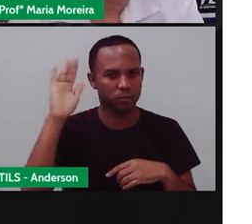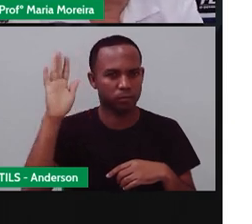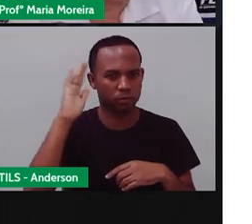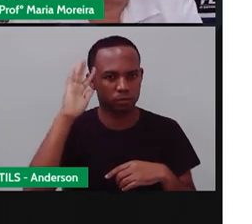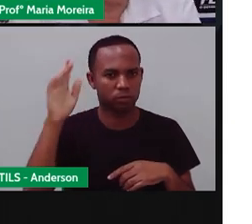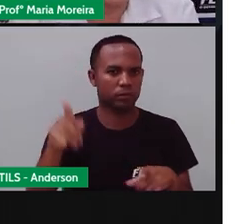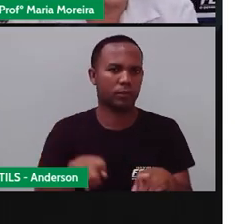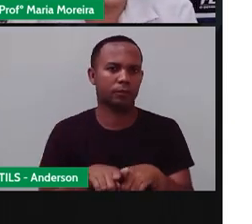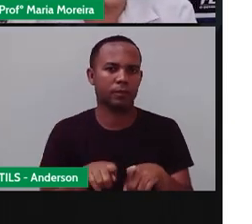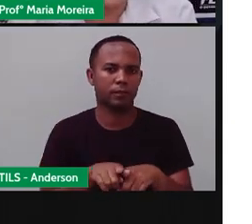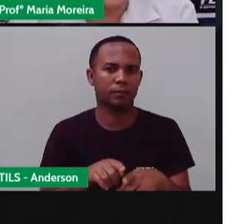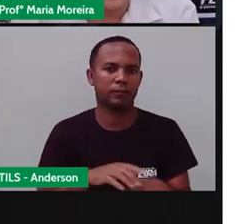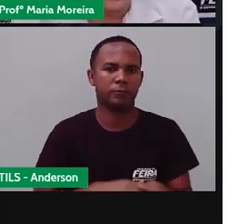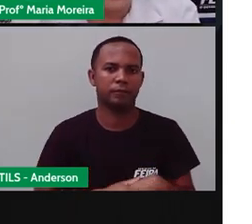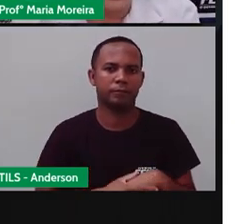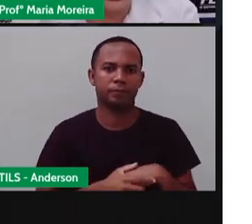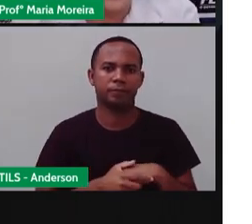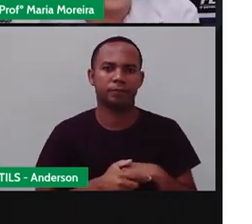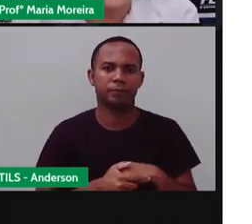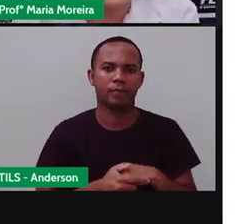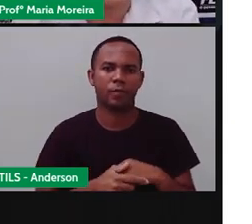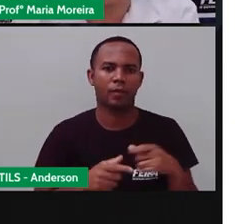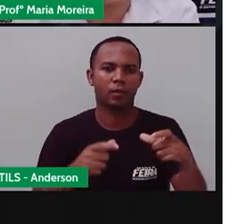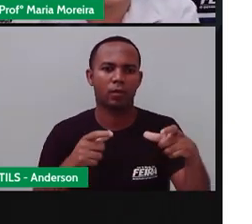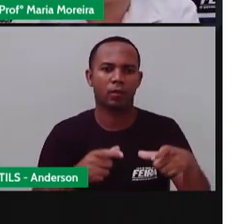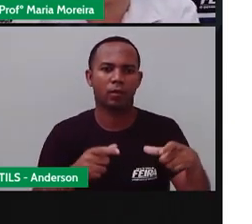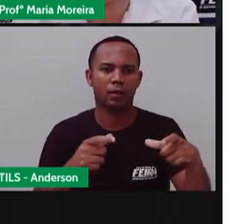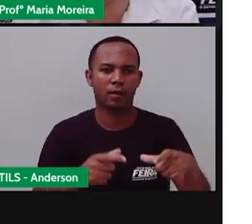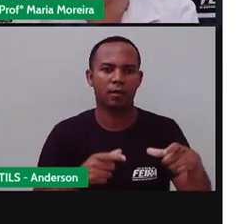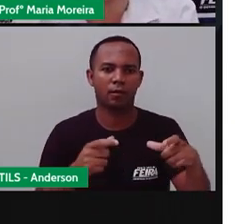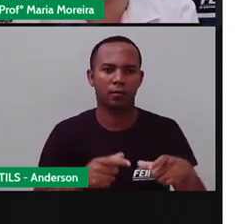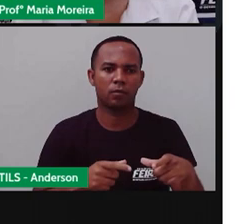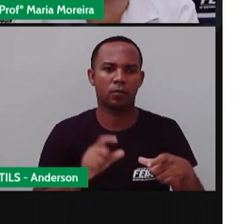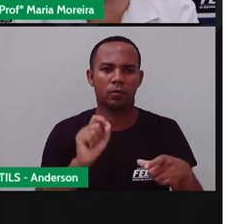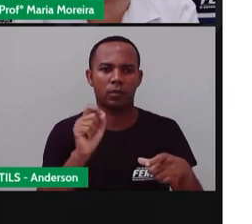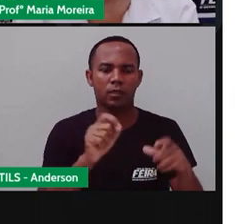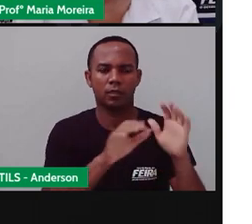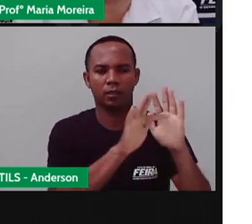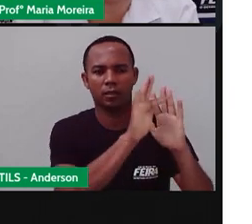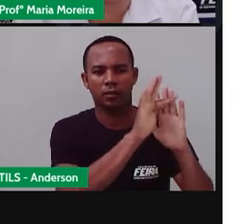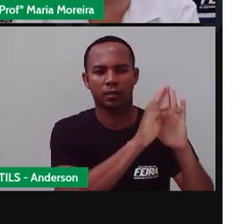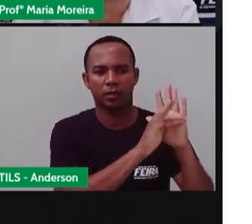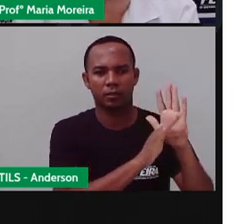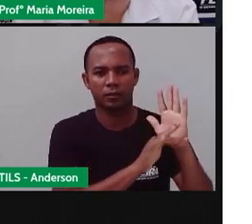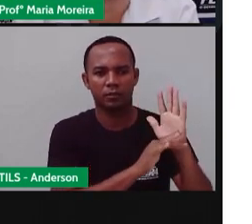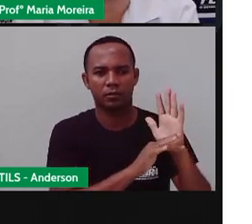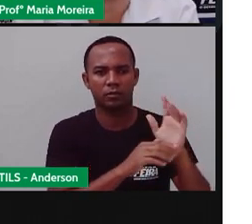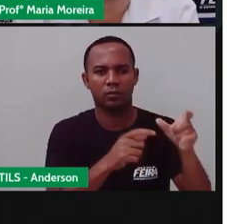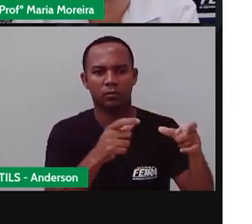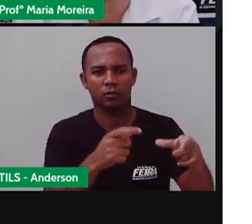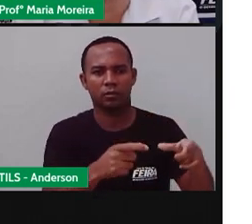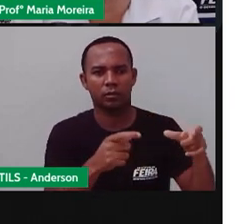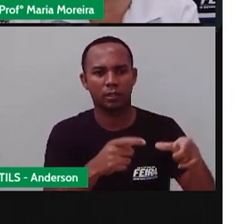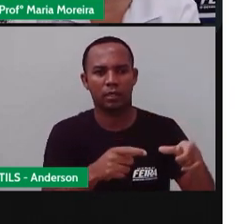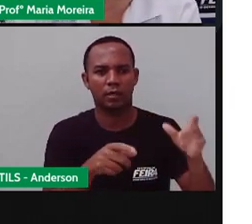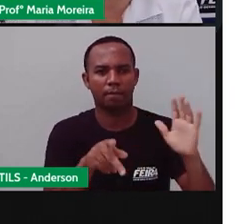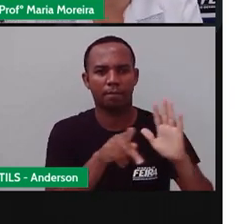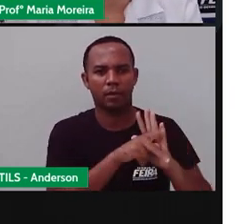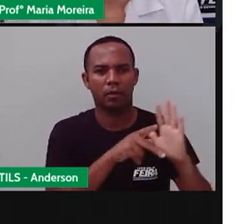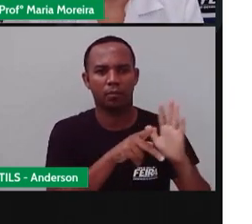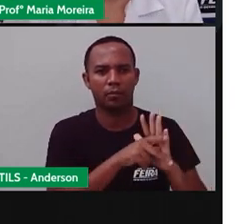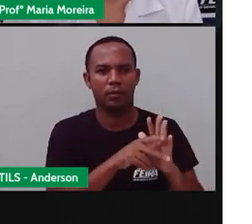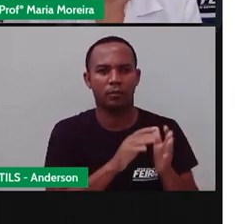Bom, próximo item aí. Localize no texto um substantivo o quê? Próprio.